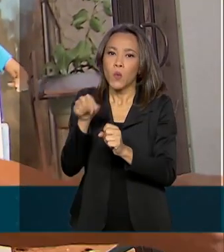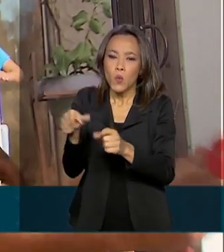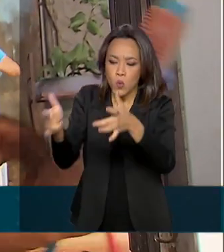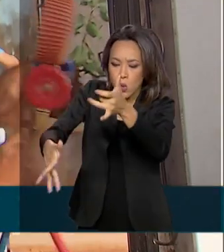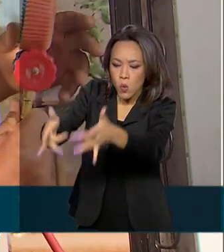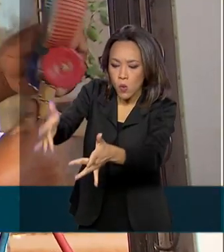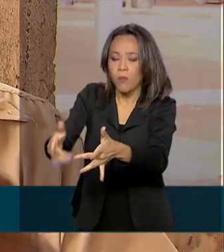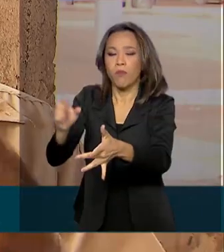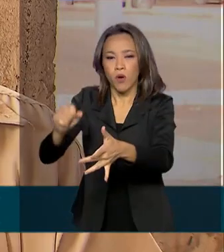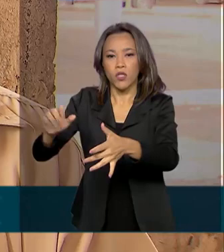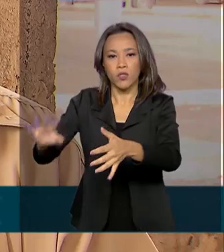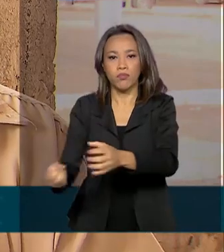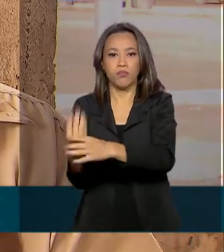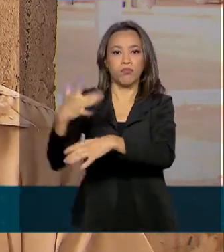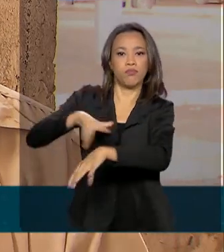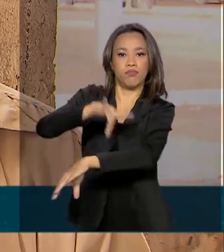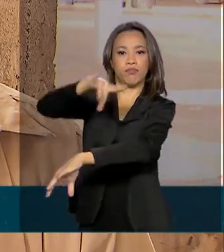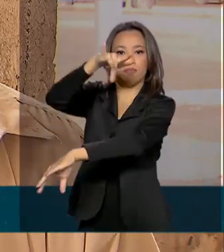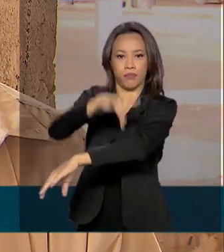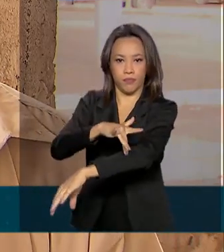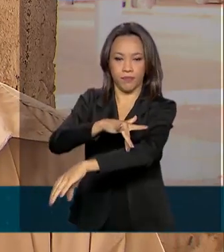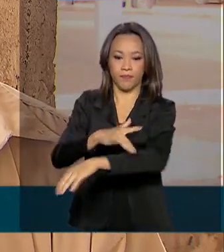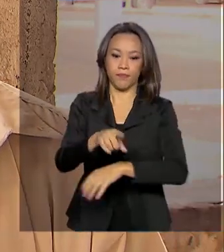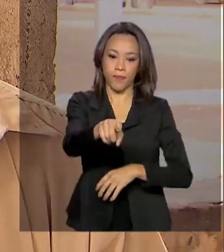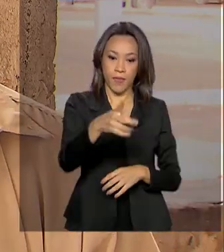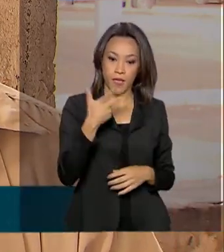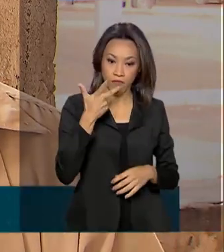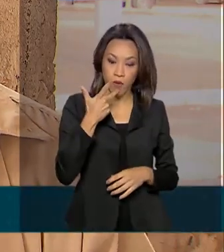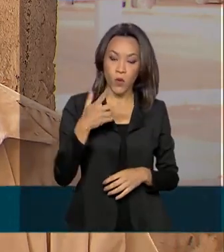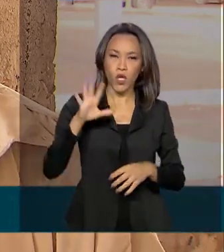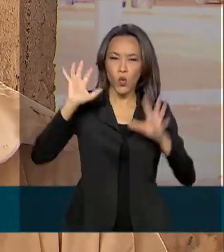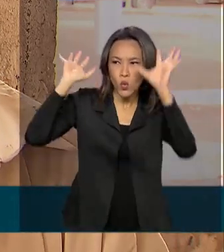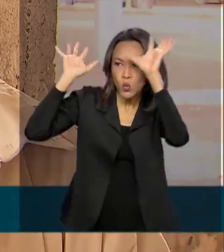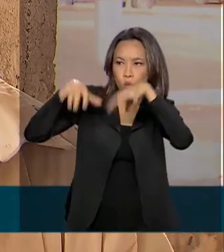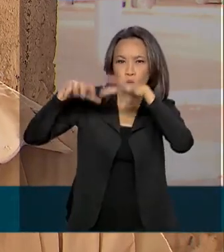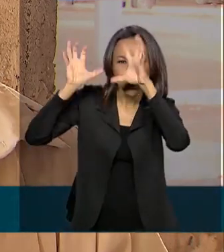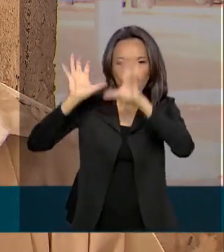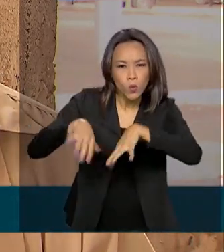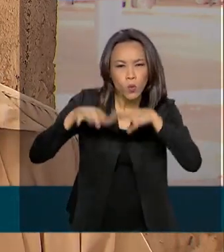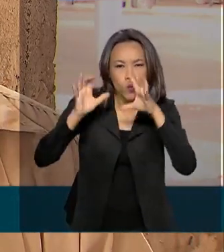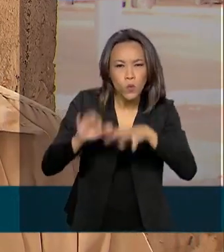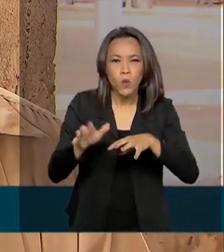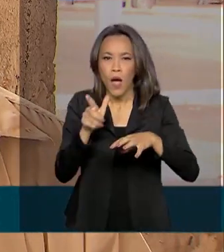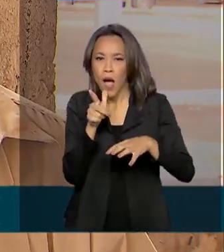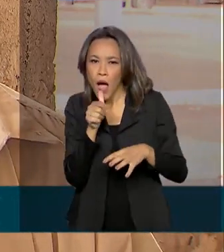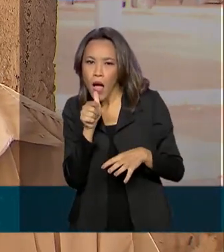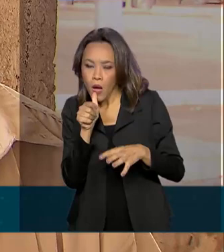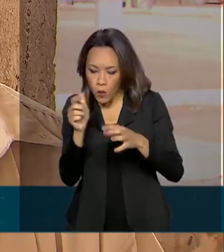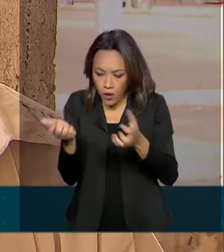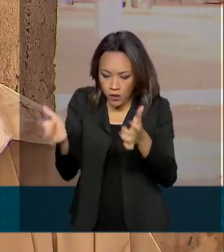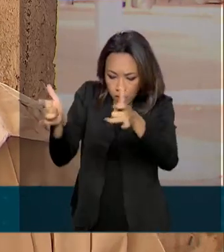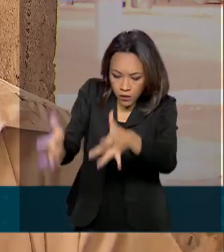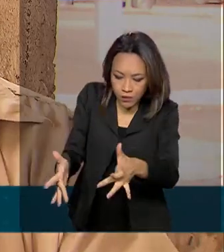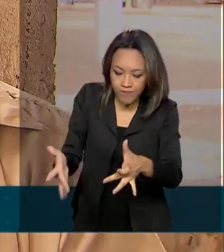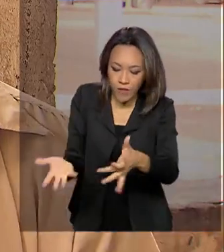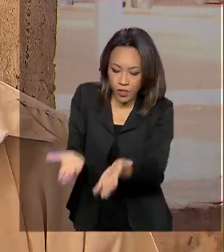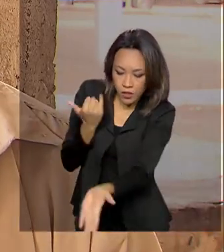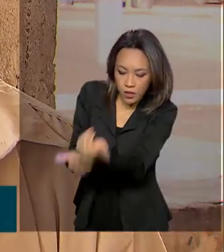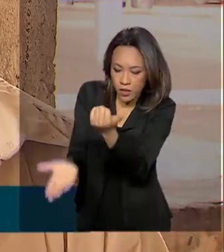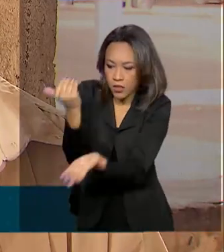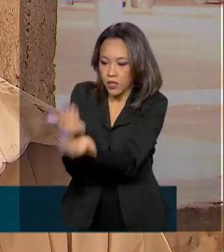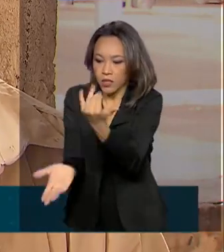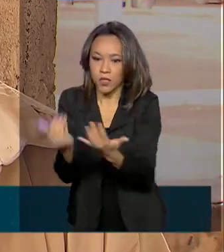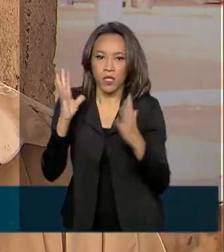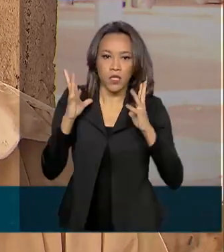Aedes aegypti. A geladeira aqui, quando chove, cria um pouquinho d'água, a gente vai e faz limpeza. O